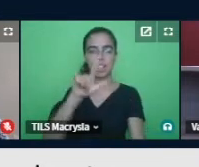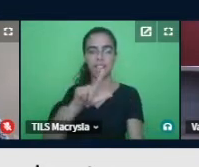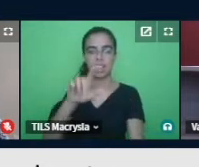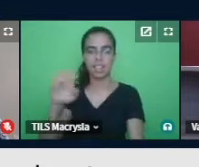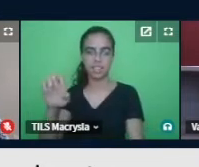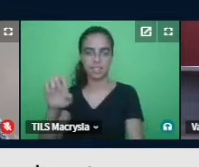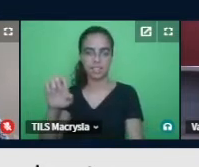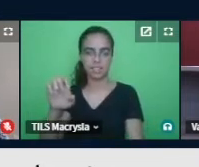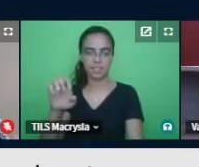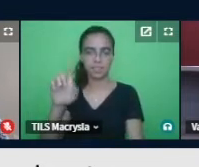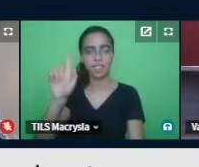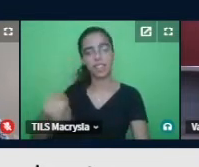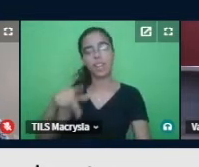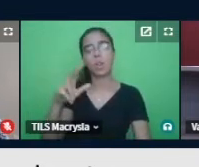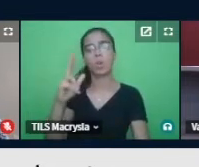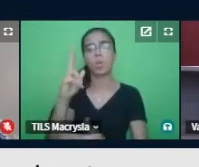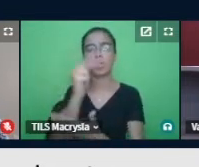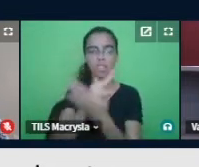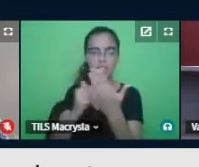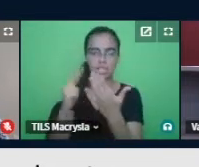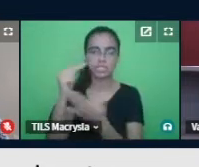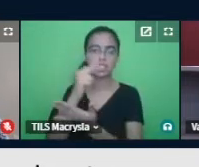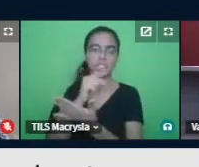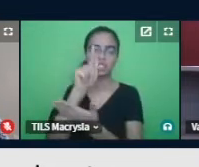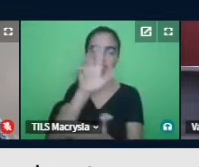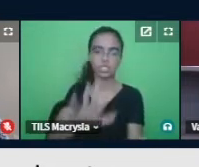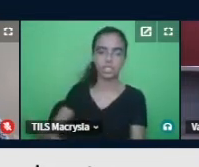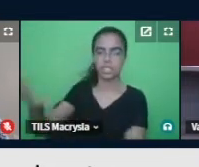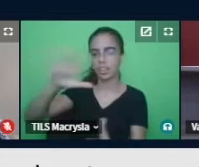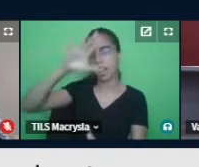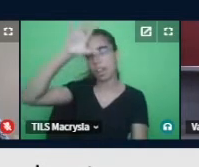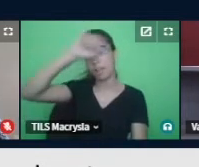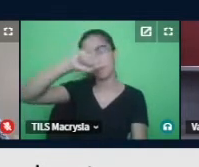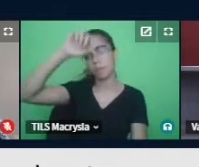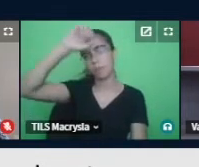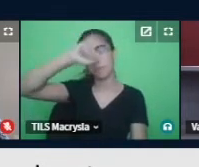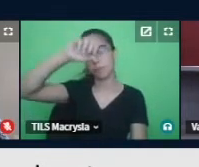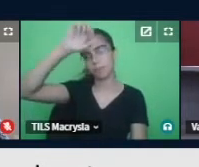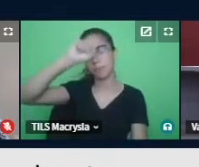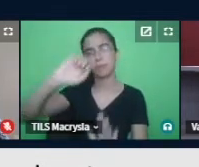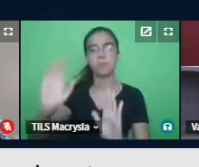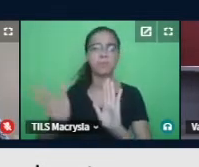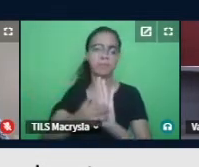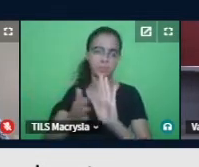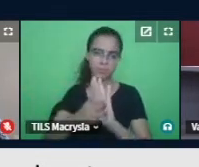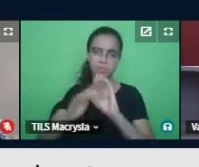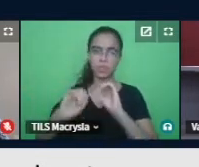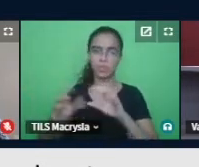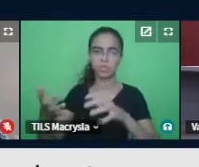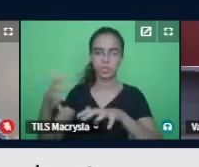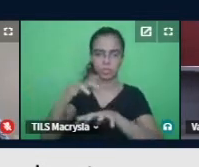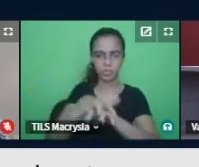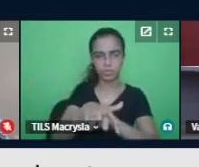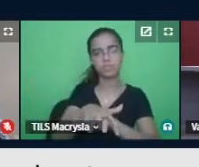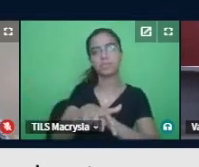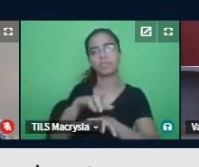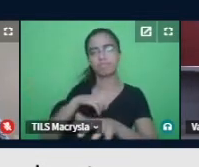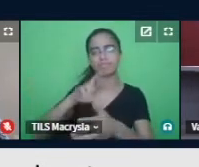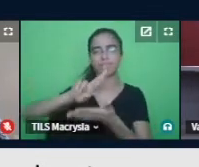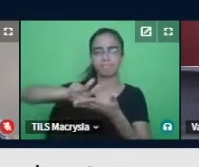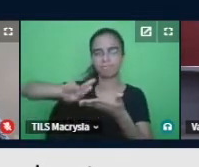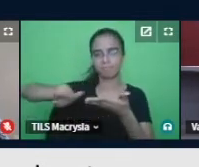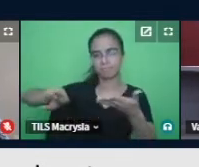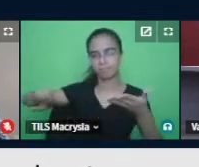desenho universal da aprendizagem. Há várias propostas de educação inclusiva, o co-ensino, por exemplo, a